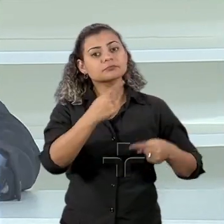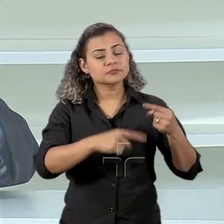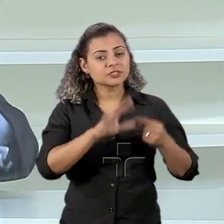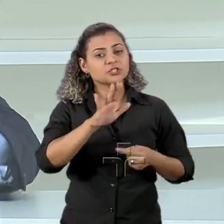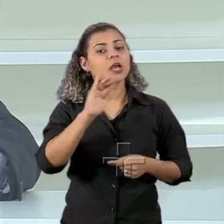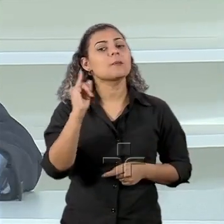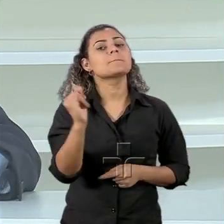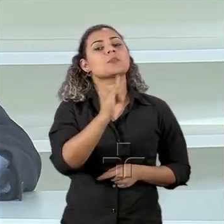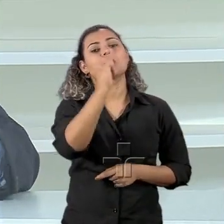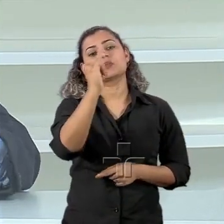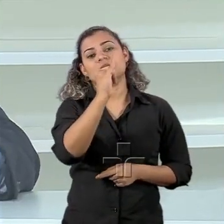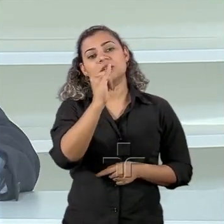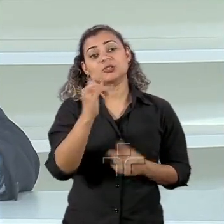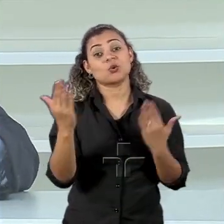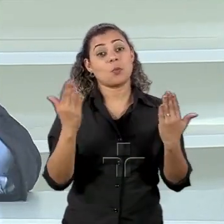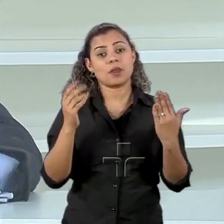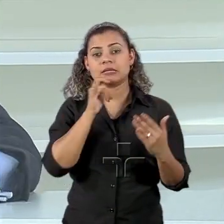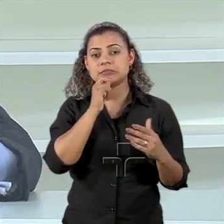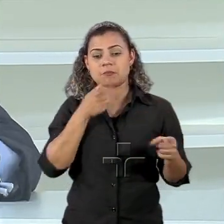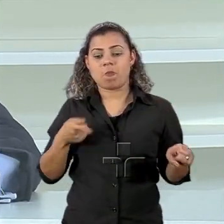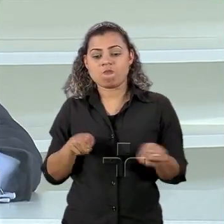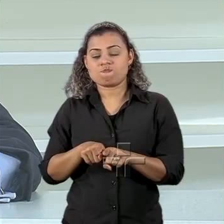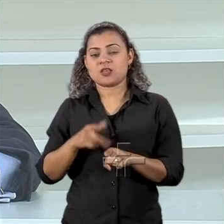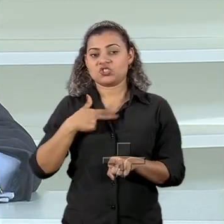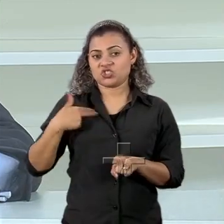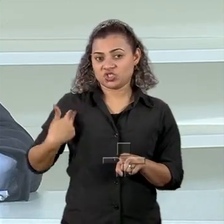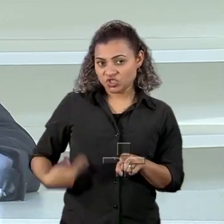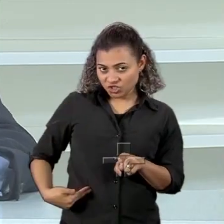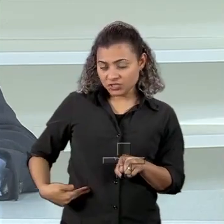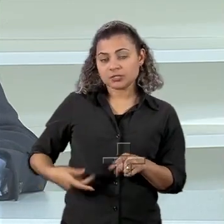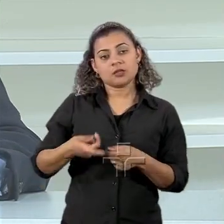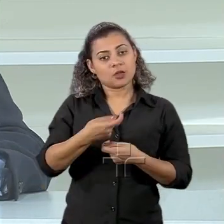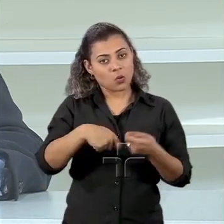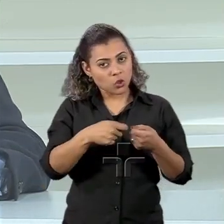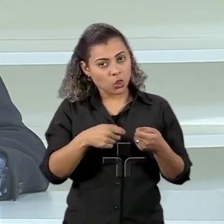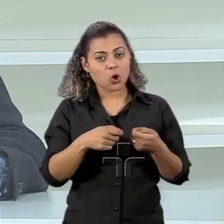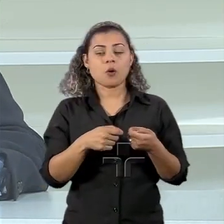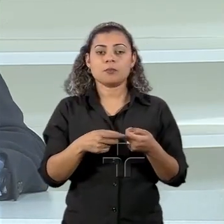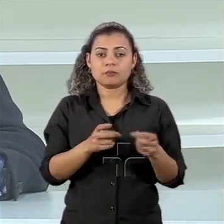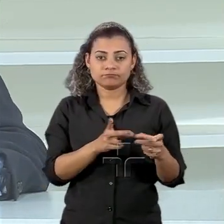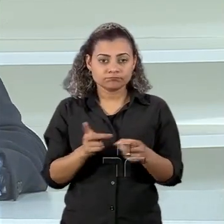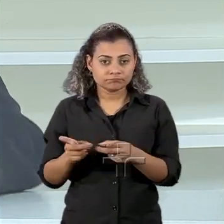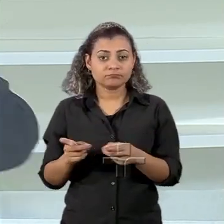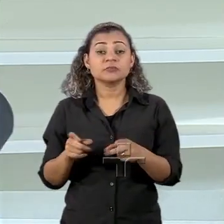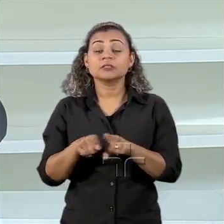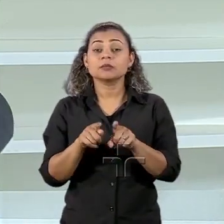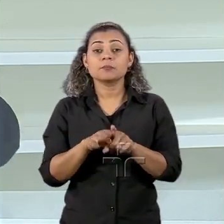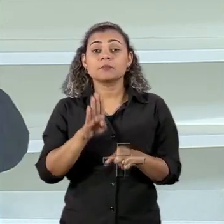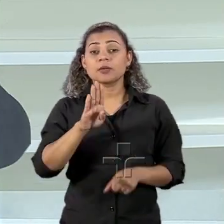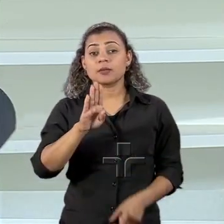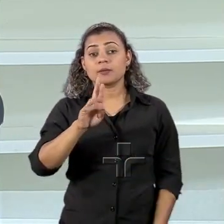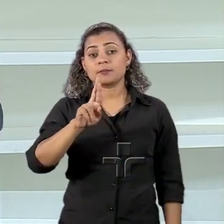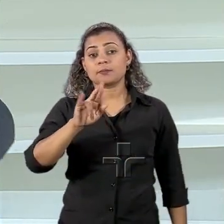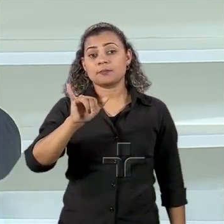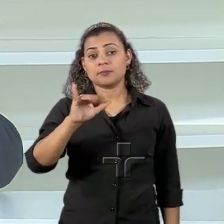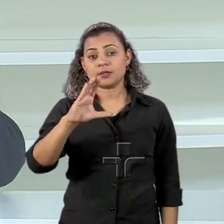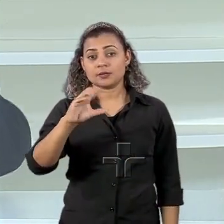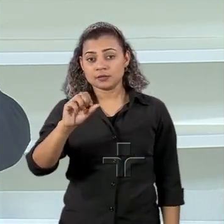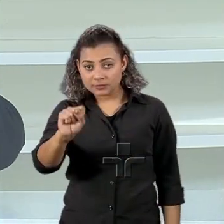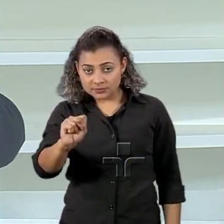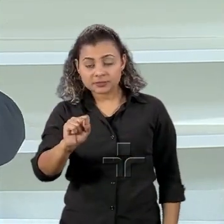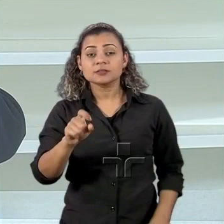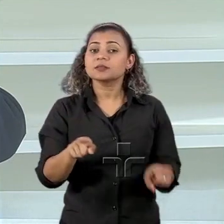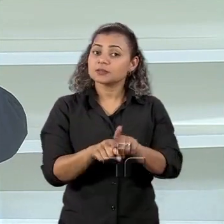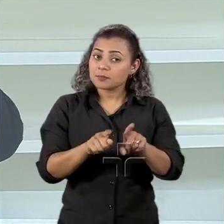importante em relação à China, econômica, comercial, e como membro dos BRICS, depois a gente pode conversar também sobre os